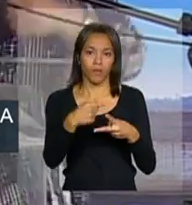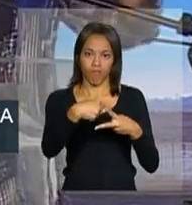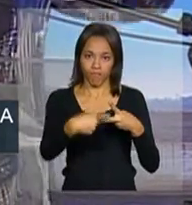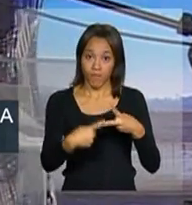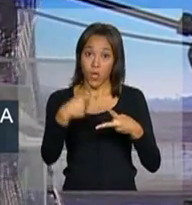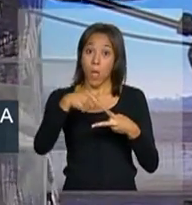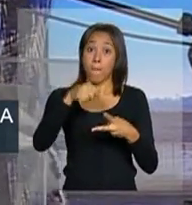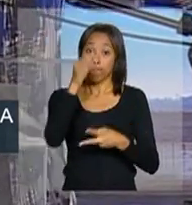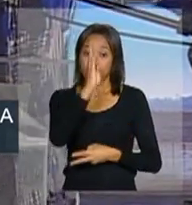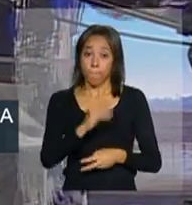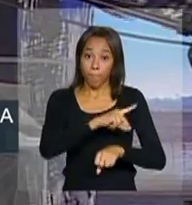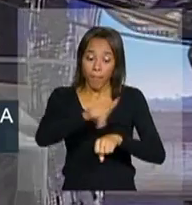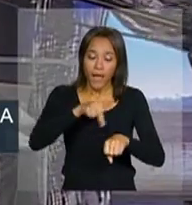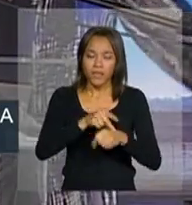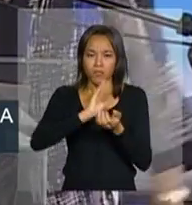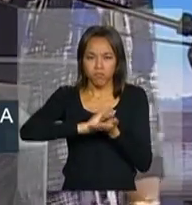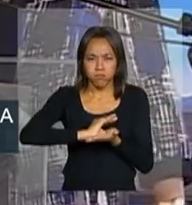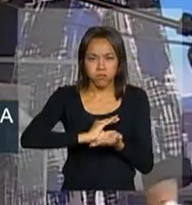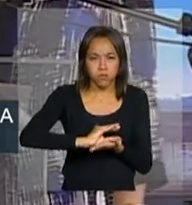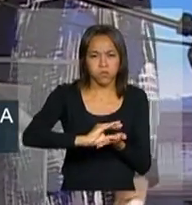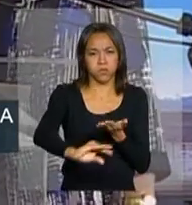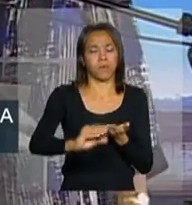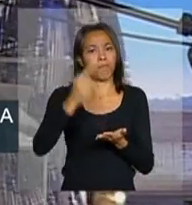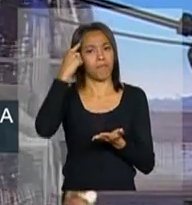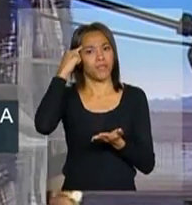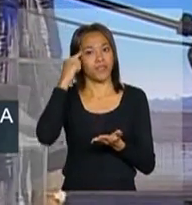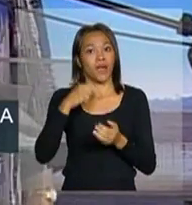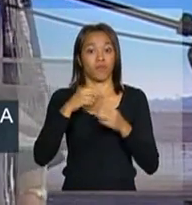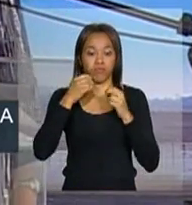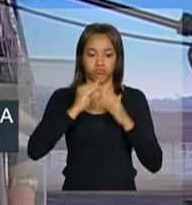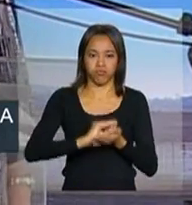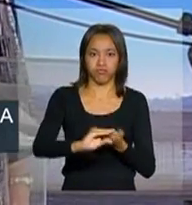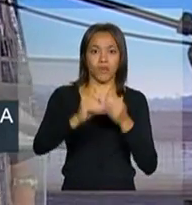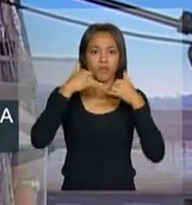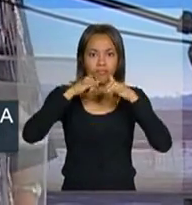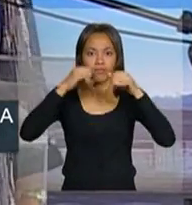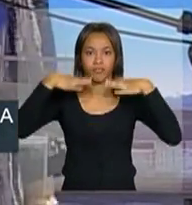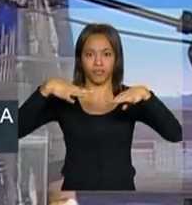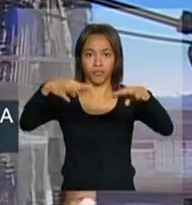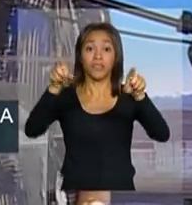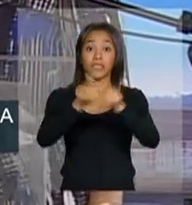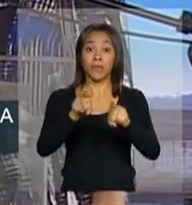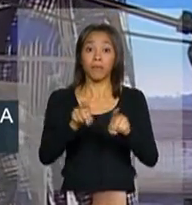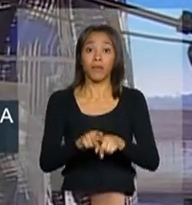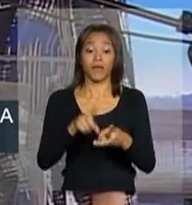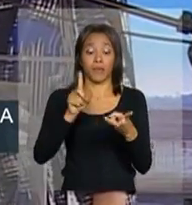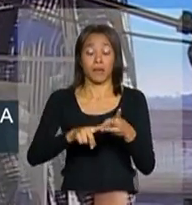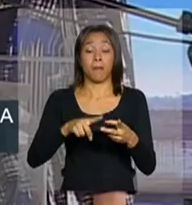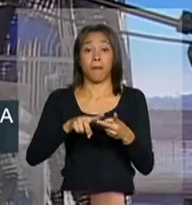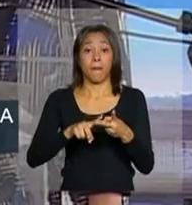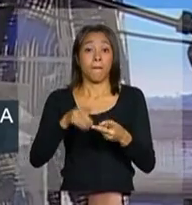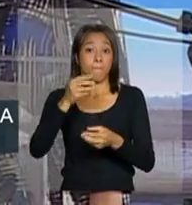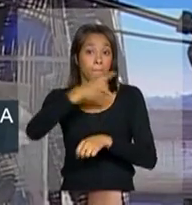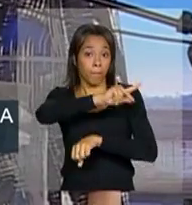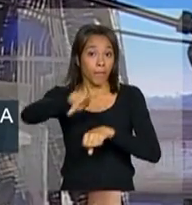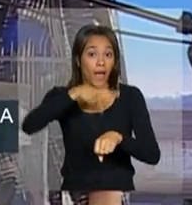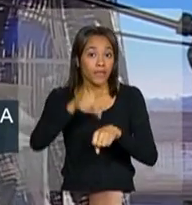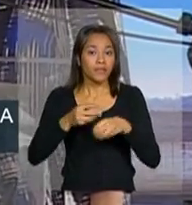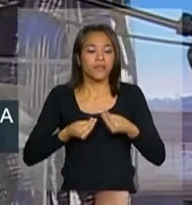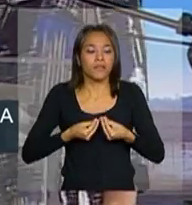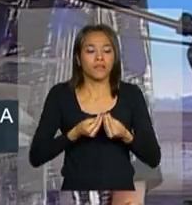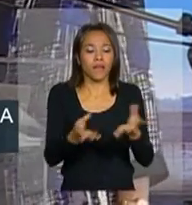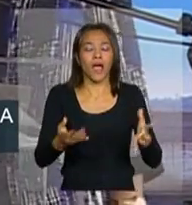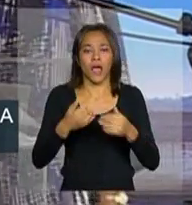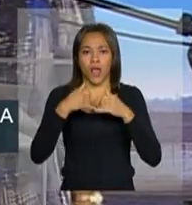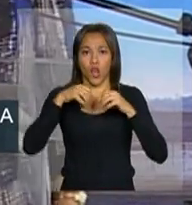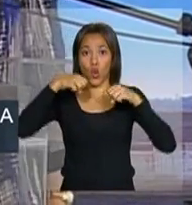investiram em hidroeletricidade e países que concluíram a universalização da luz para todos.